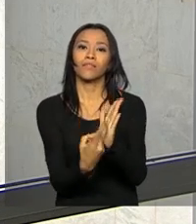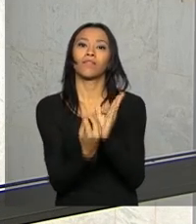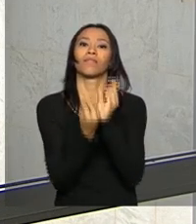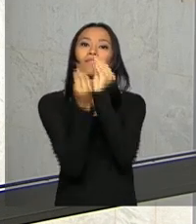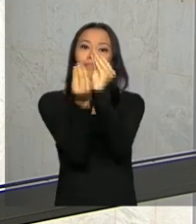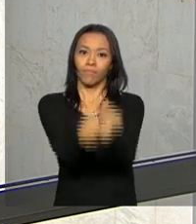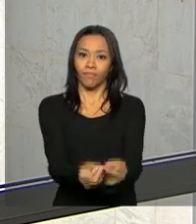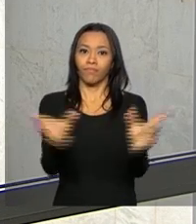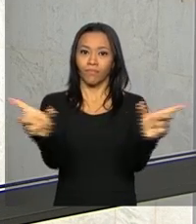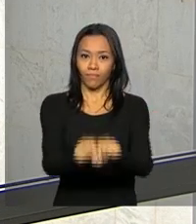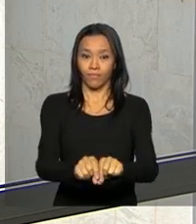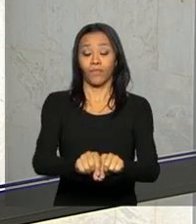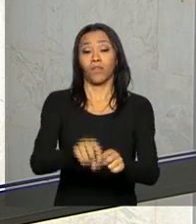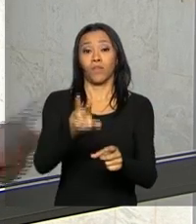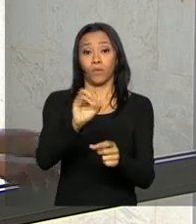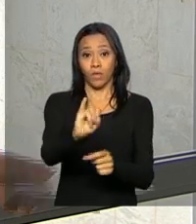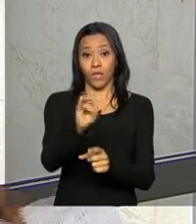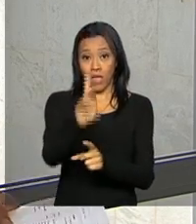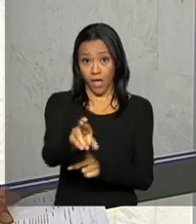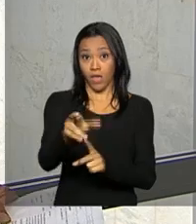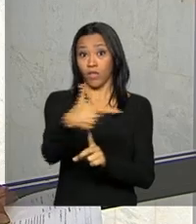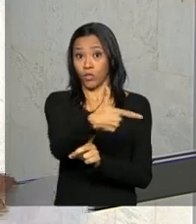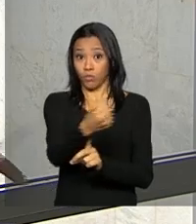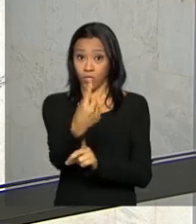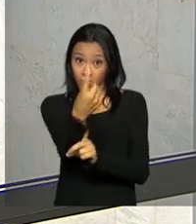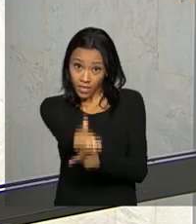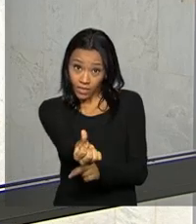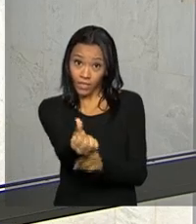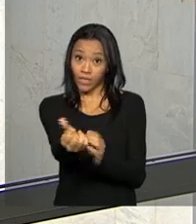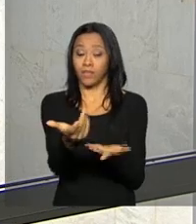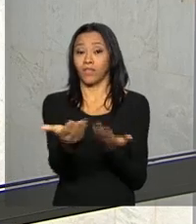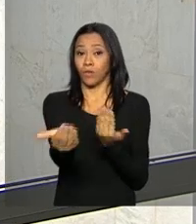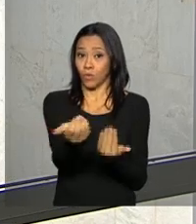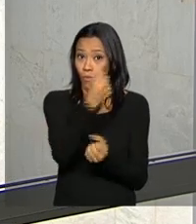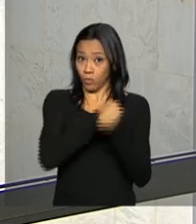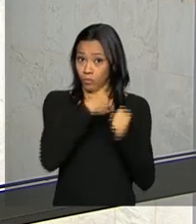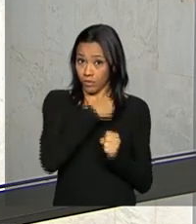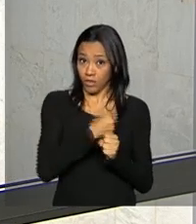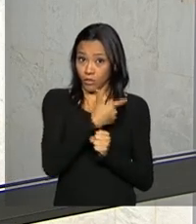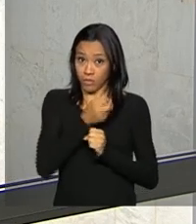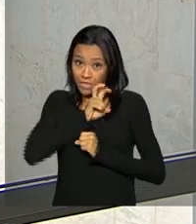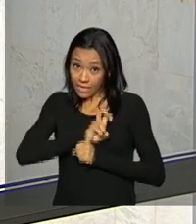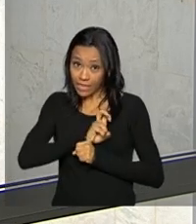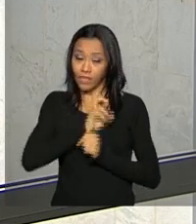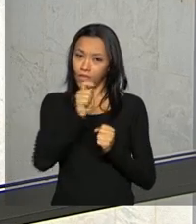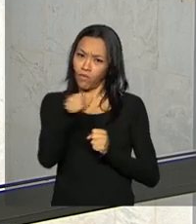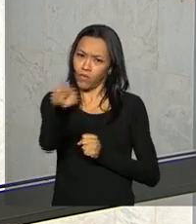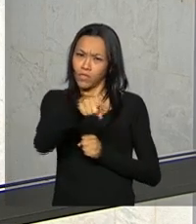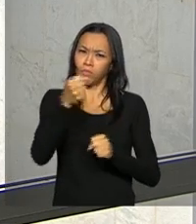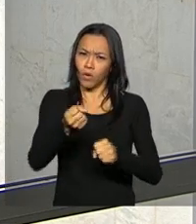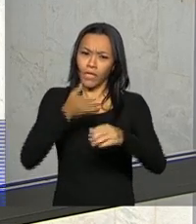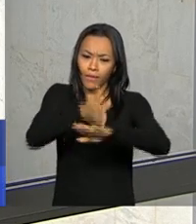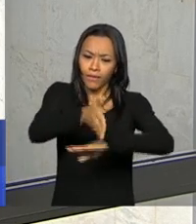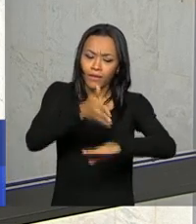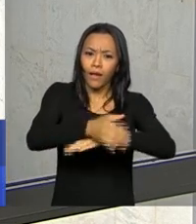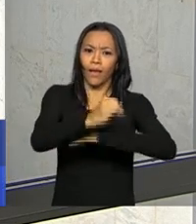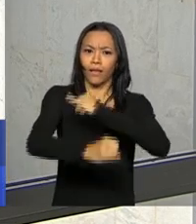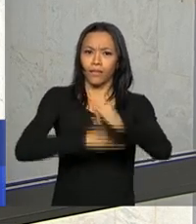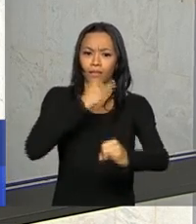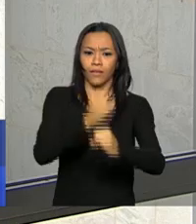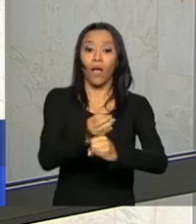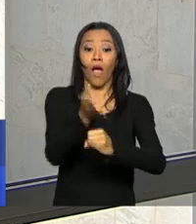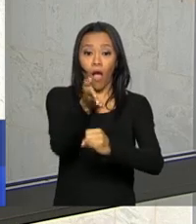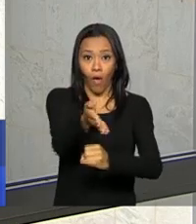Física 2016, referente ao ano-calendário 2015. Bom, basta entrar então lá no site receita